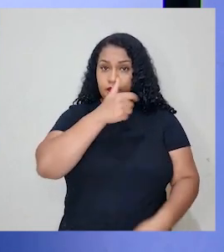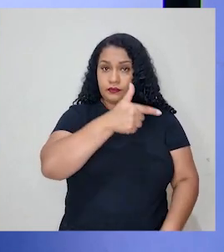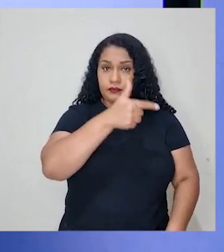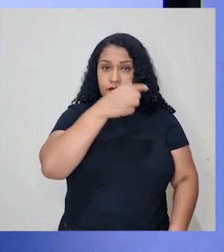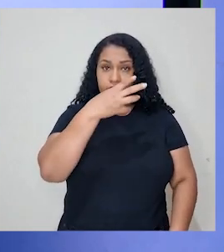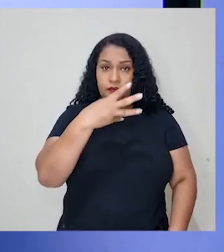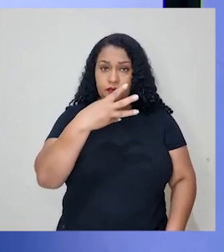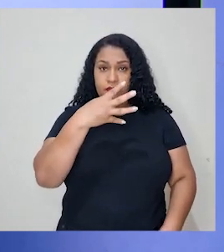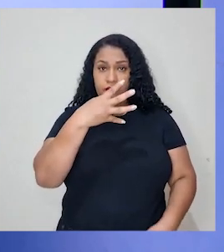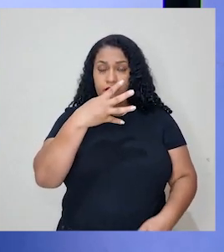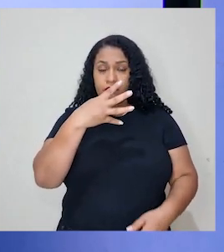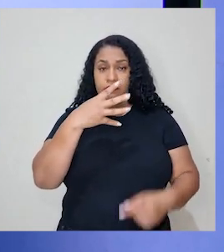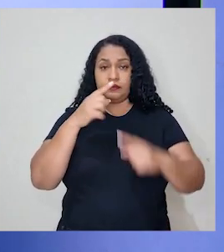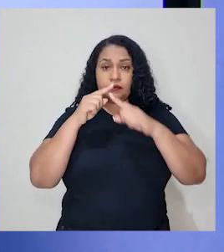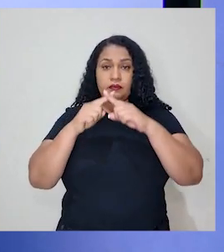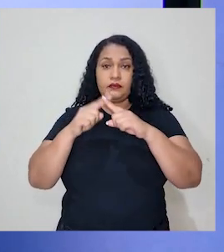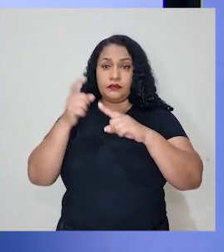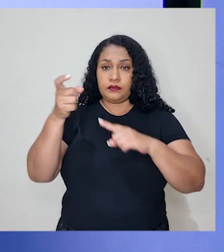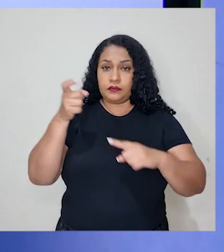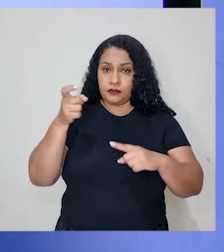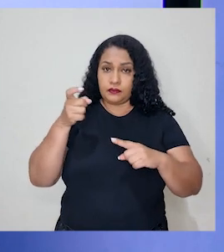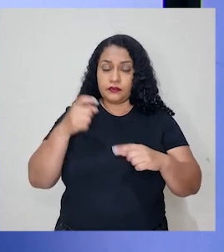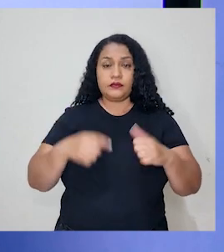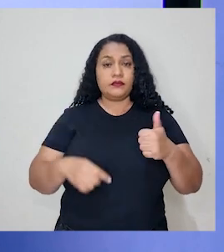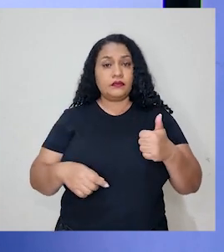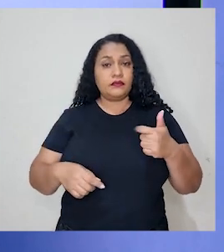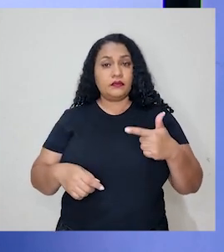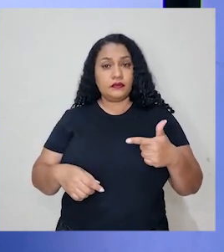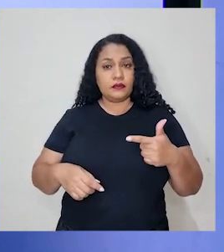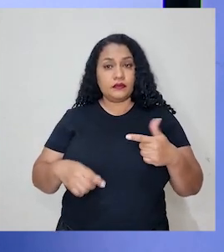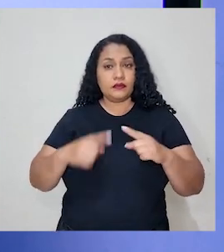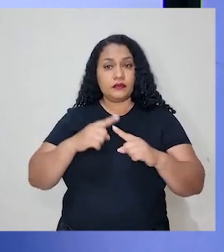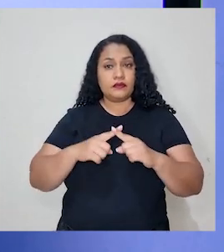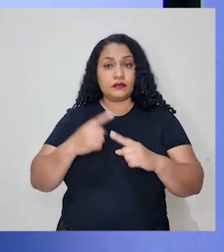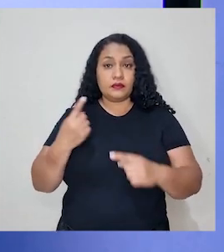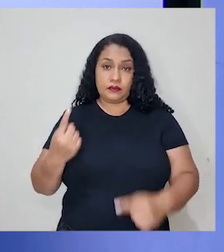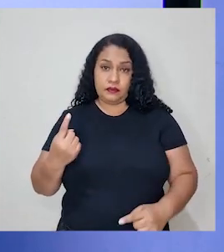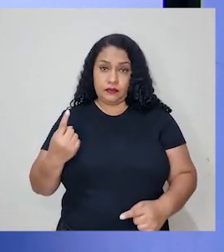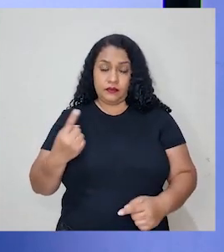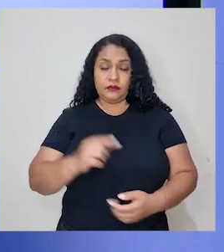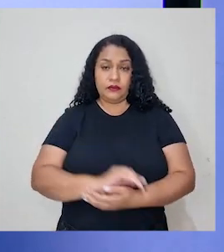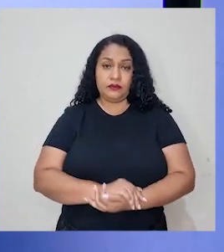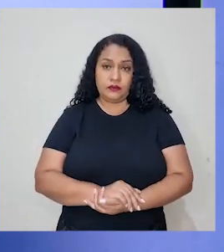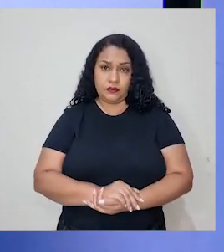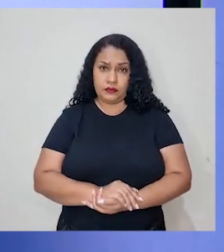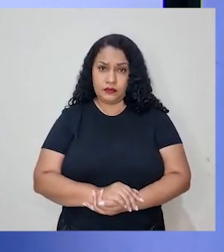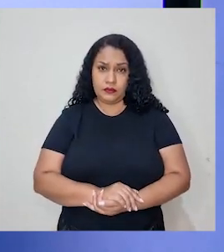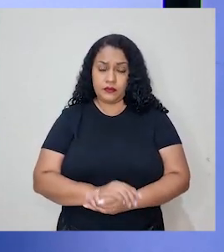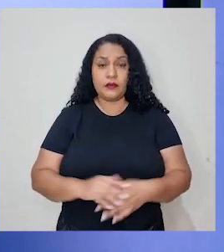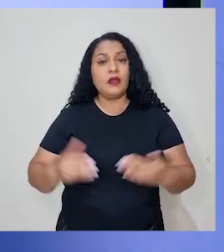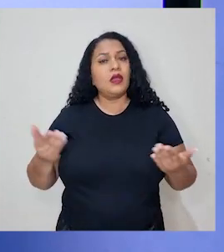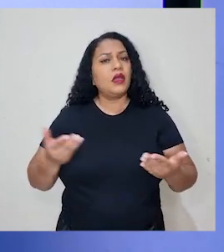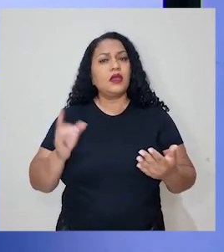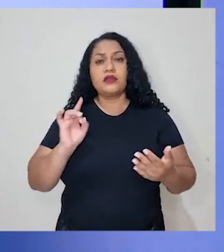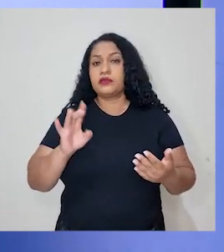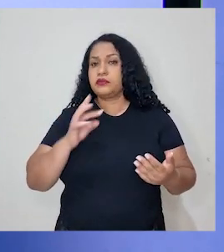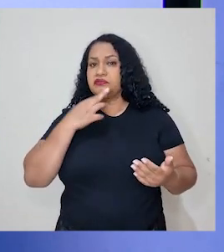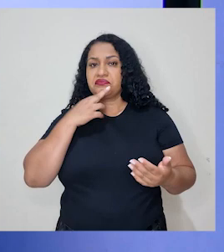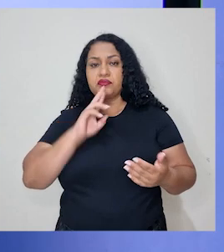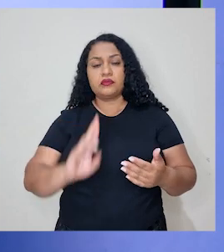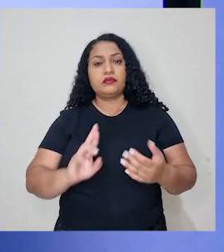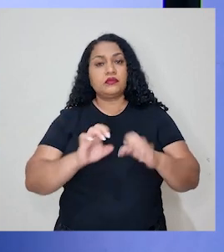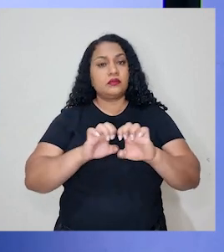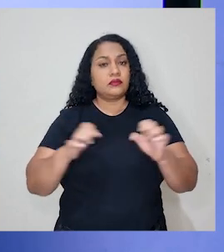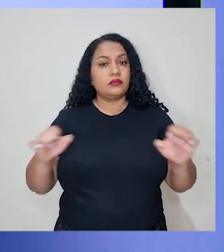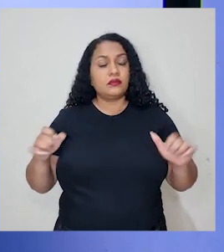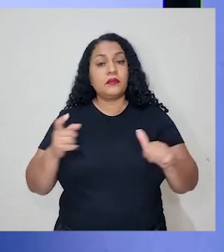vezes x, que está aqui, e 12 vezes 1, que está aqui. Agora, é só resolver essa